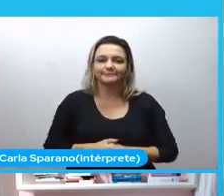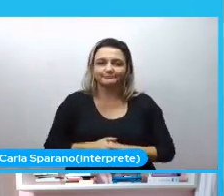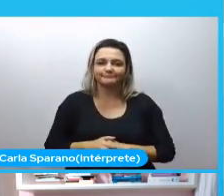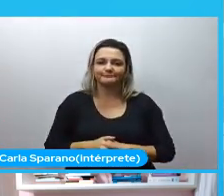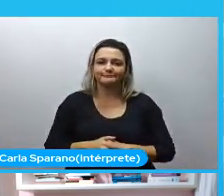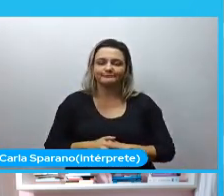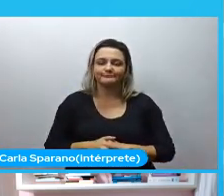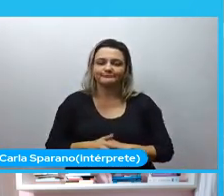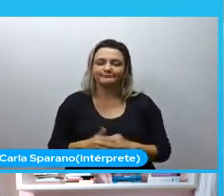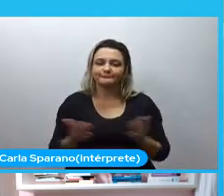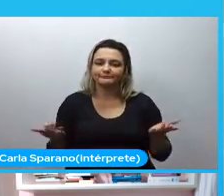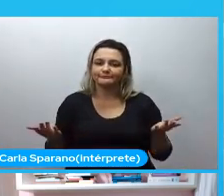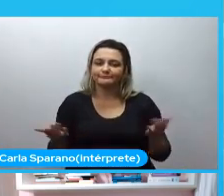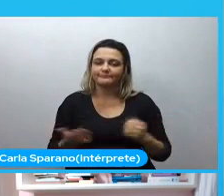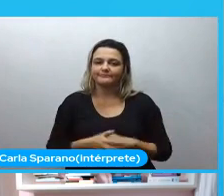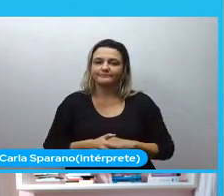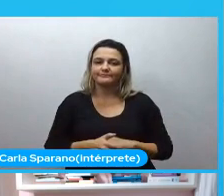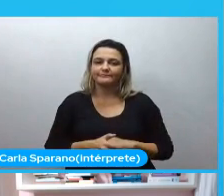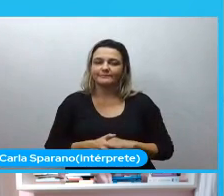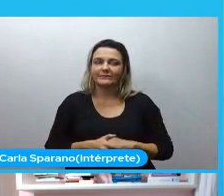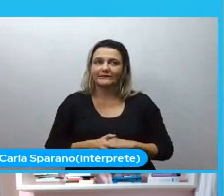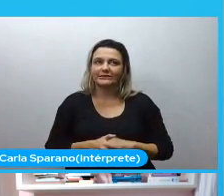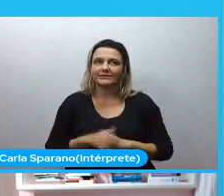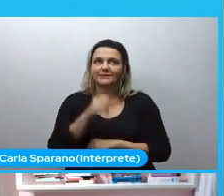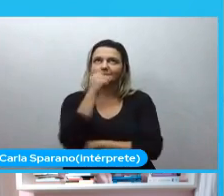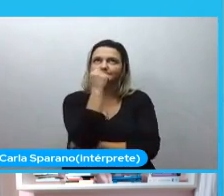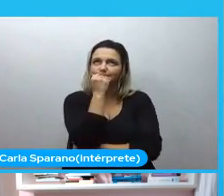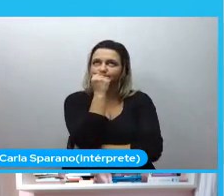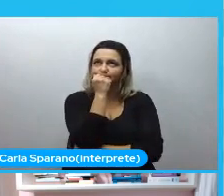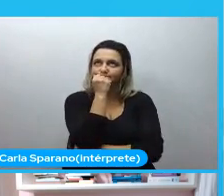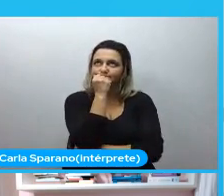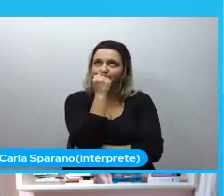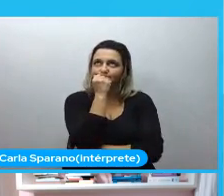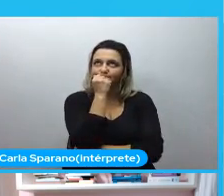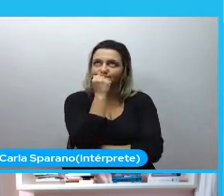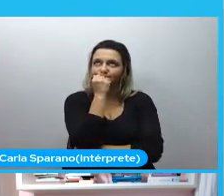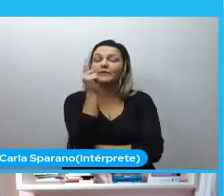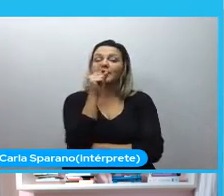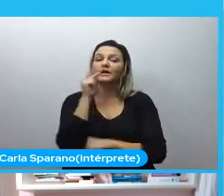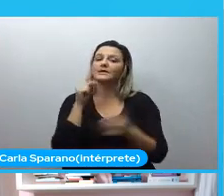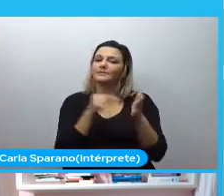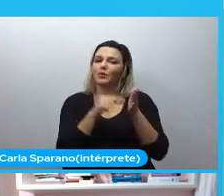e aí deixa eu ver aqui então tem esse ponto